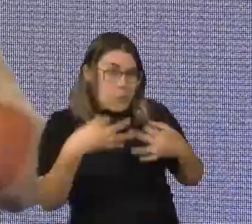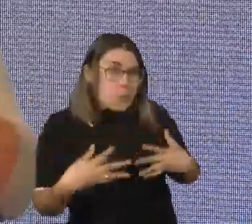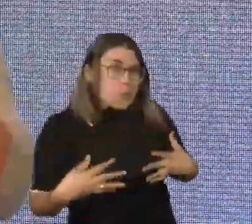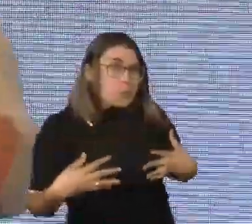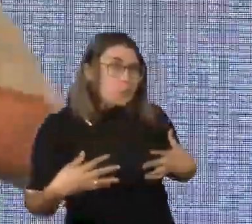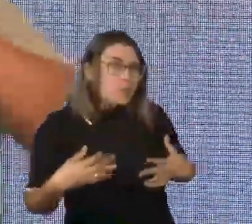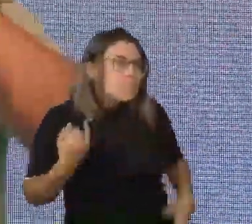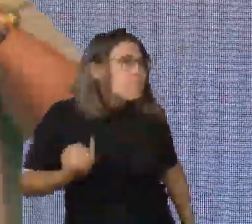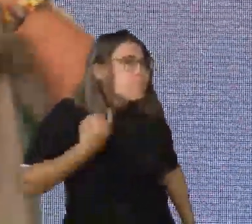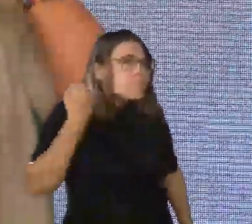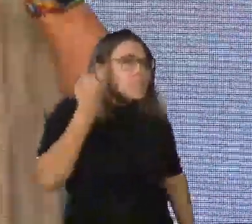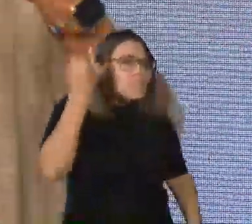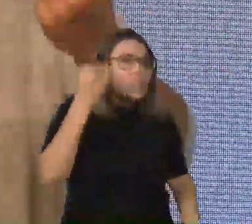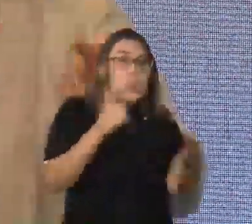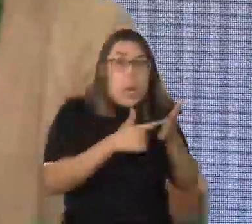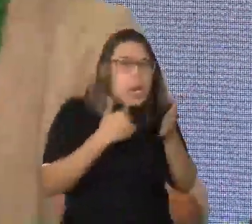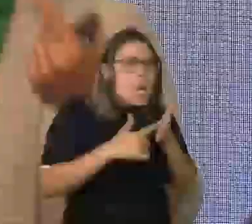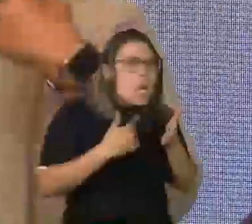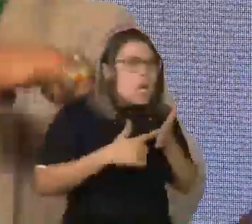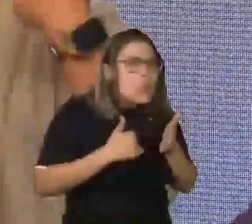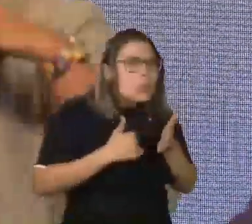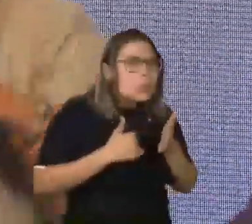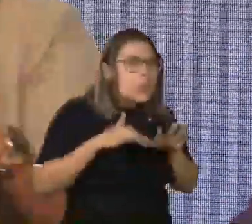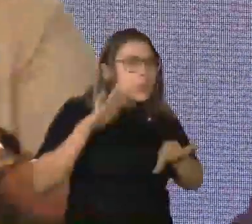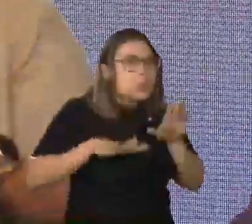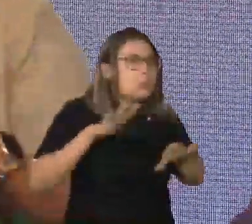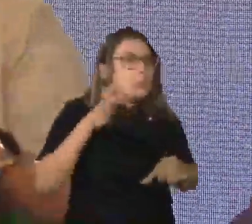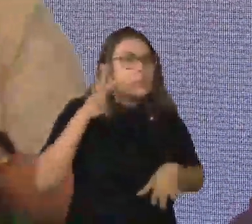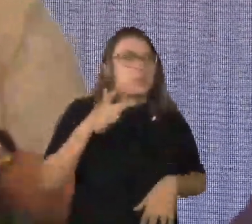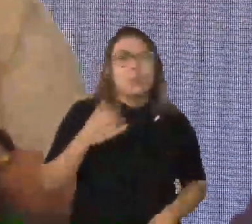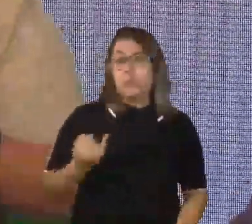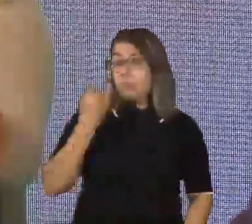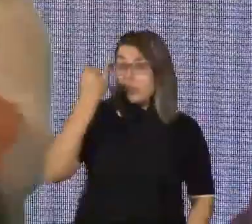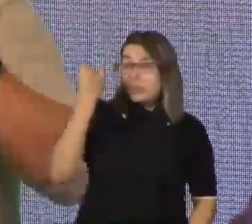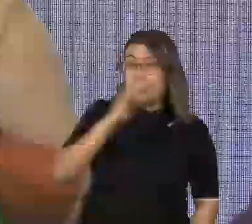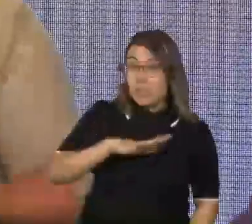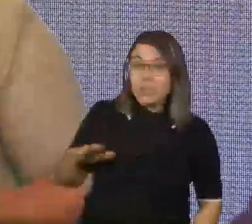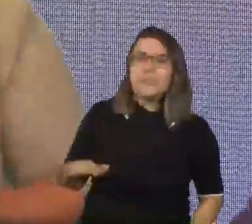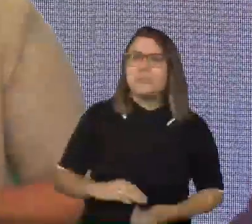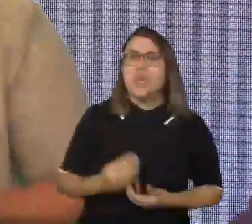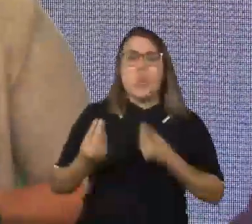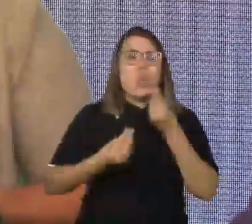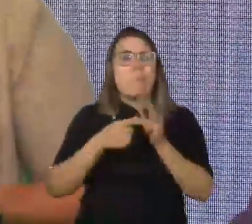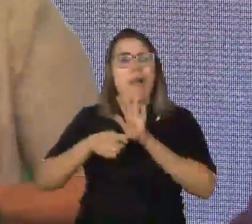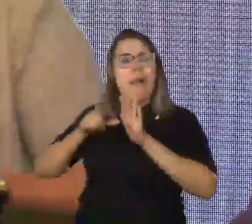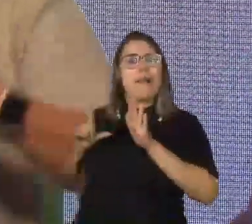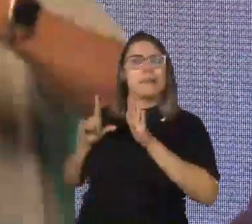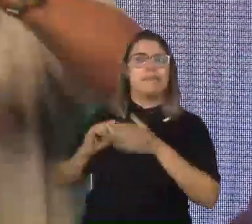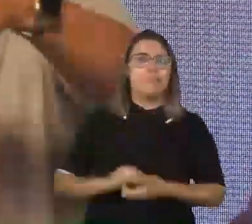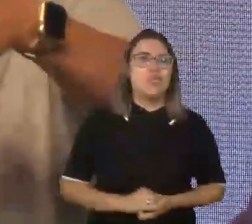didático e quando ele não é tão importante para uma criança de alta complexidade? Quais são as etapas que antecedem?